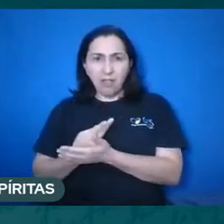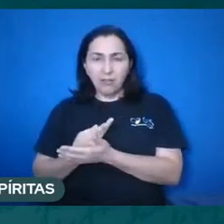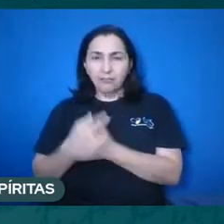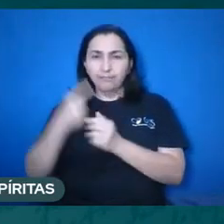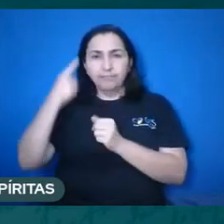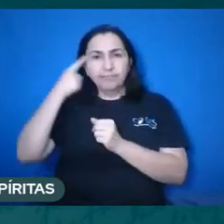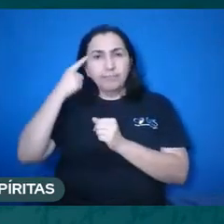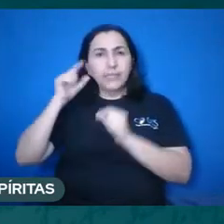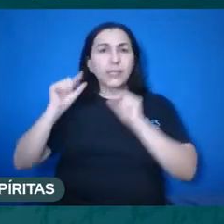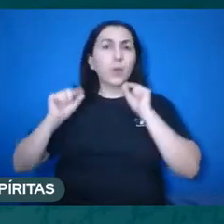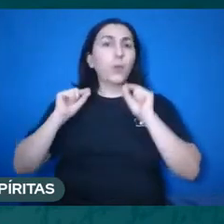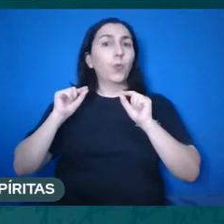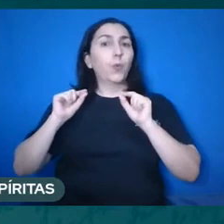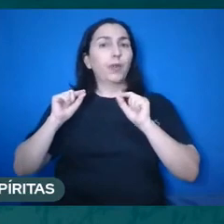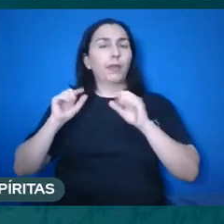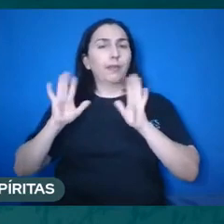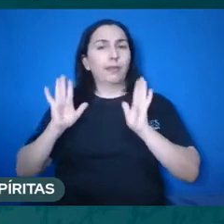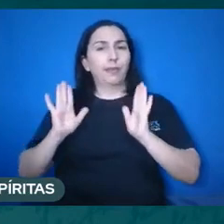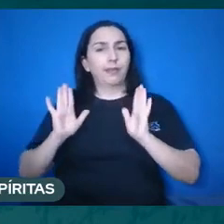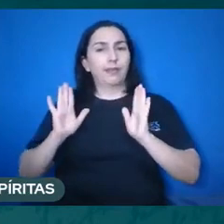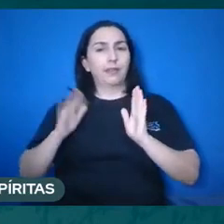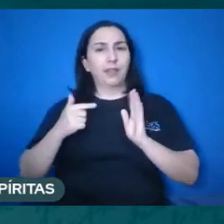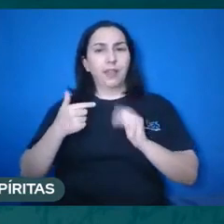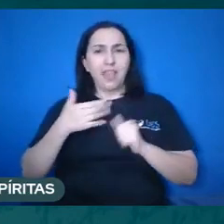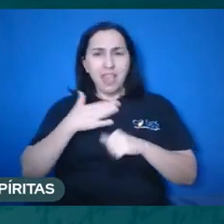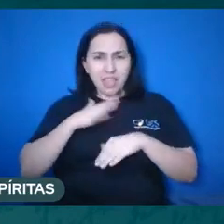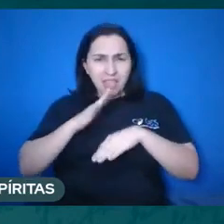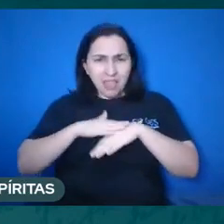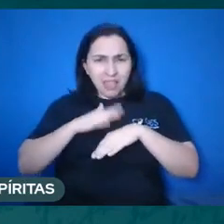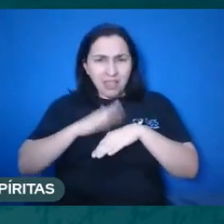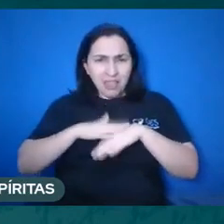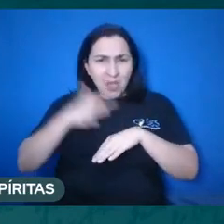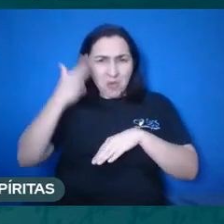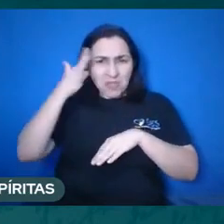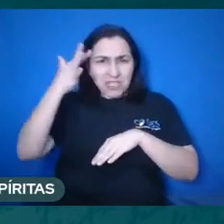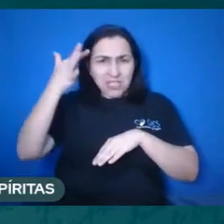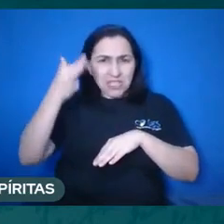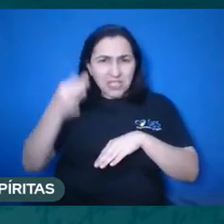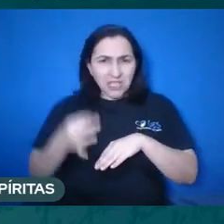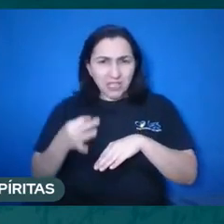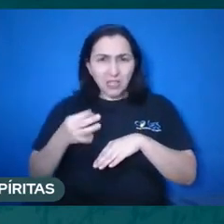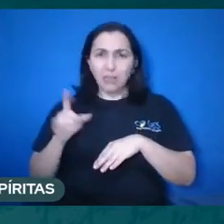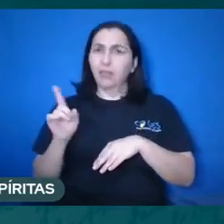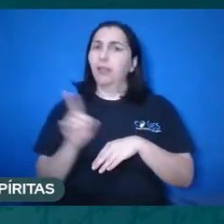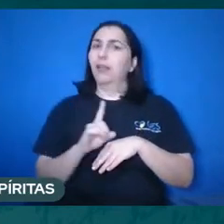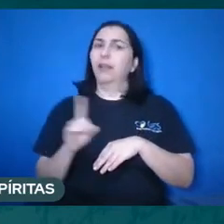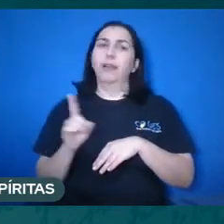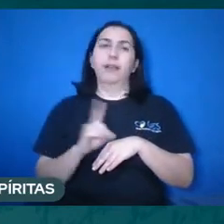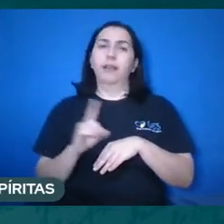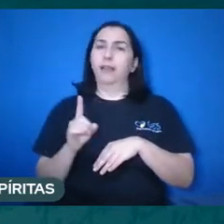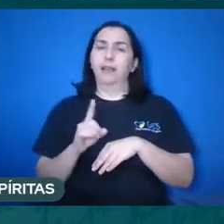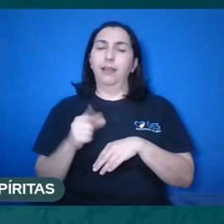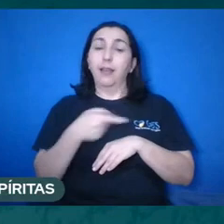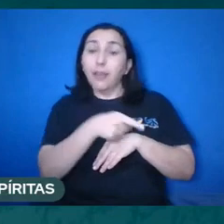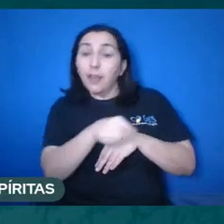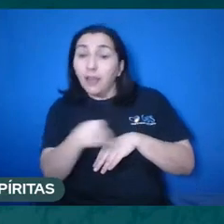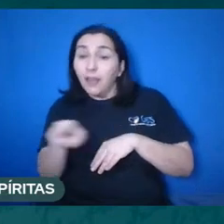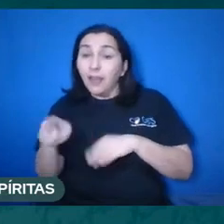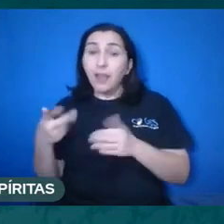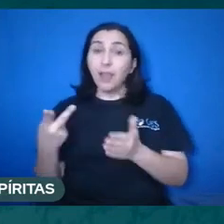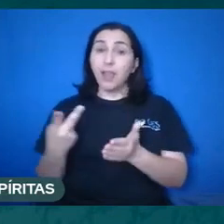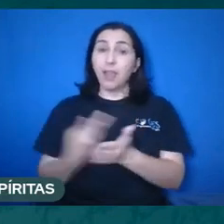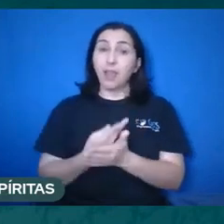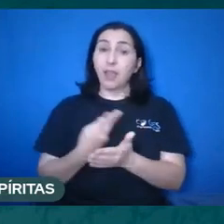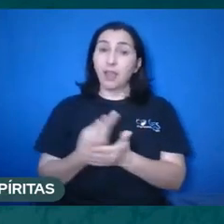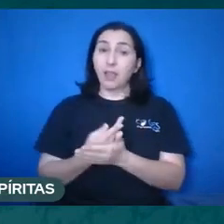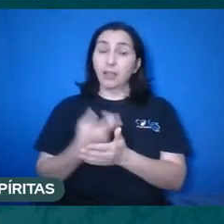pensei que é errado, primeiro que eu não tenho certeza, por mais que para mim seja absolutamente patente que é errado, a gente também tem